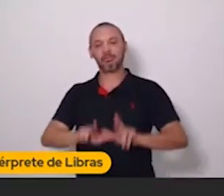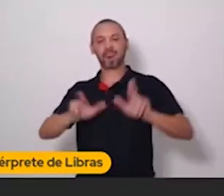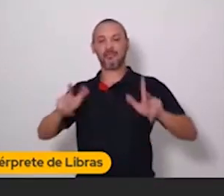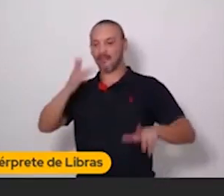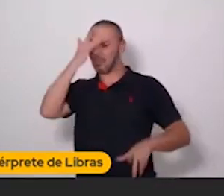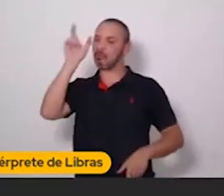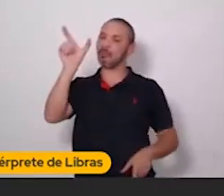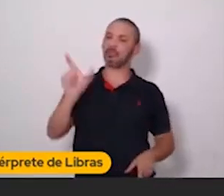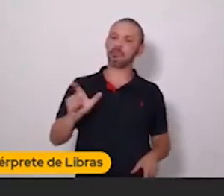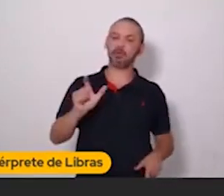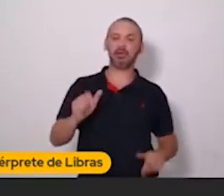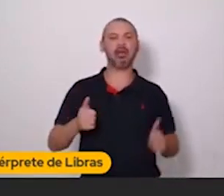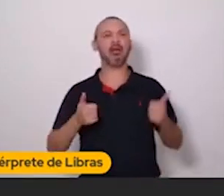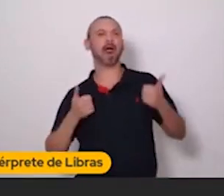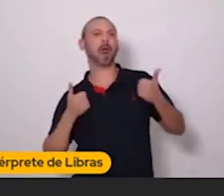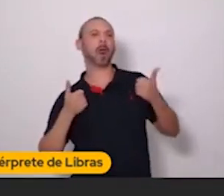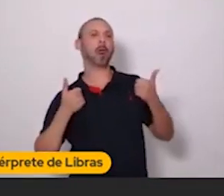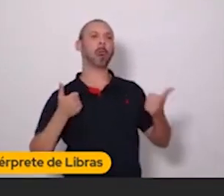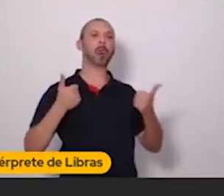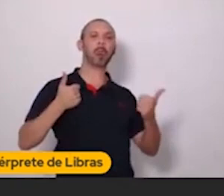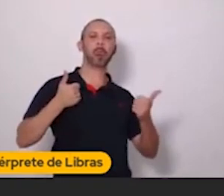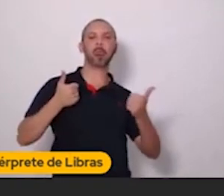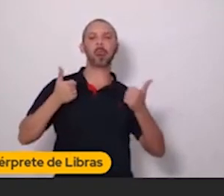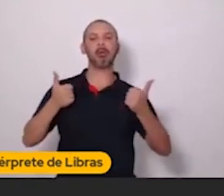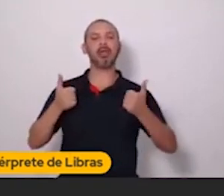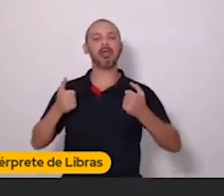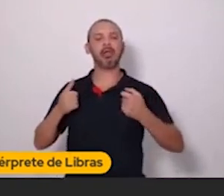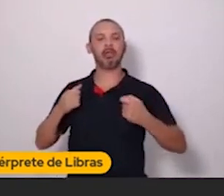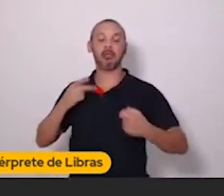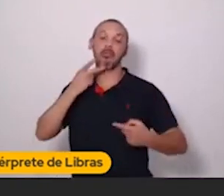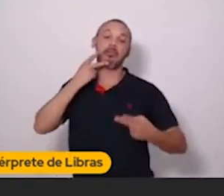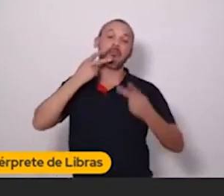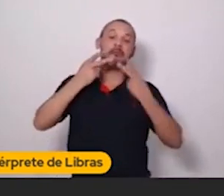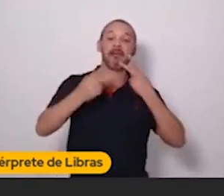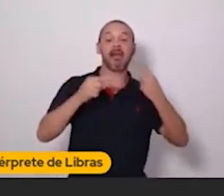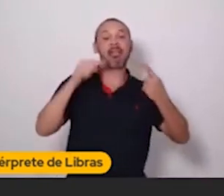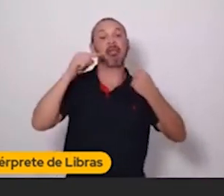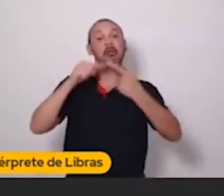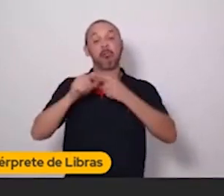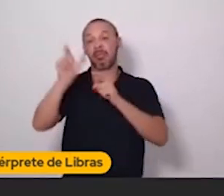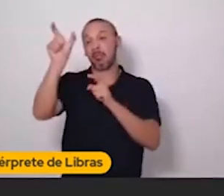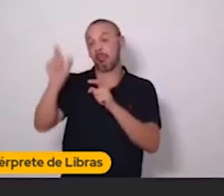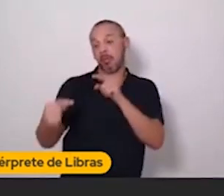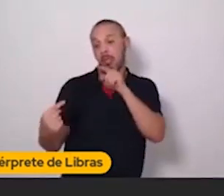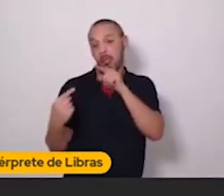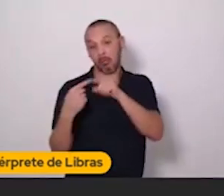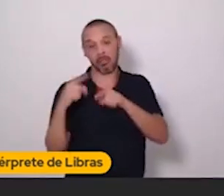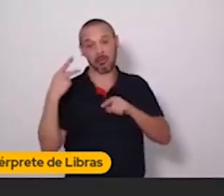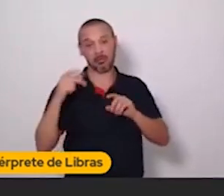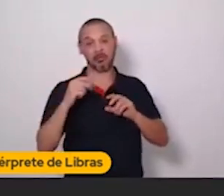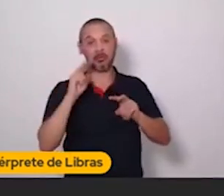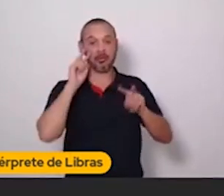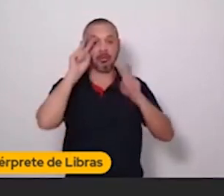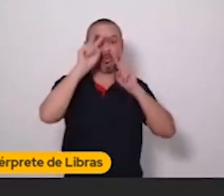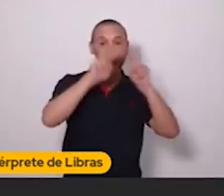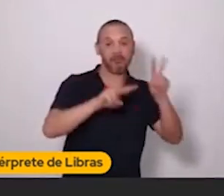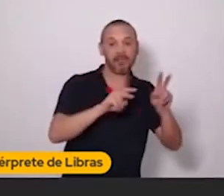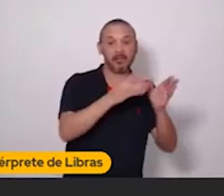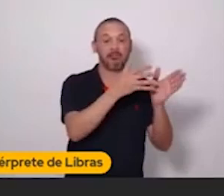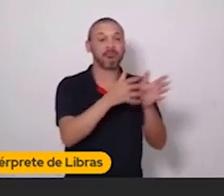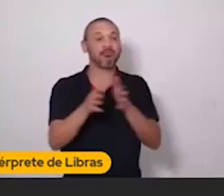Uma pessoa ousada. Uma pessoa que ela fala de um jeito específico. Que ela assiste séries